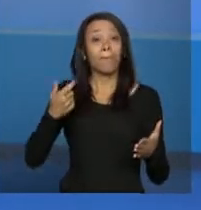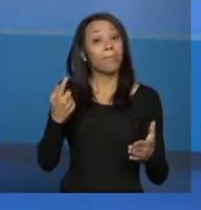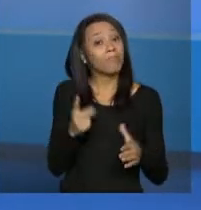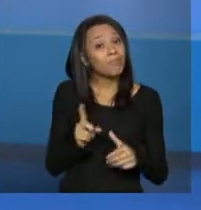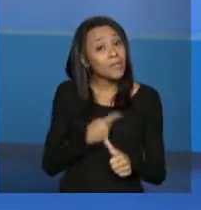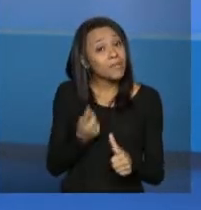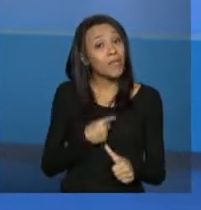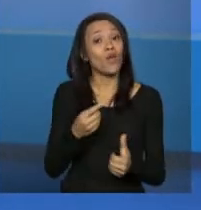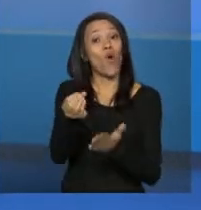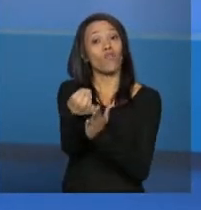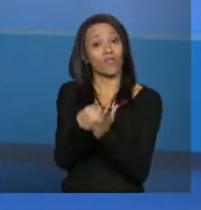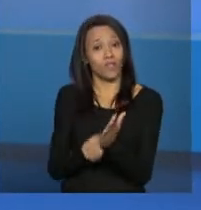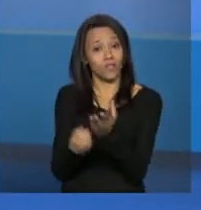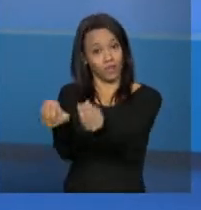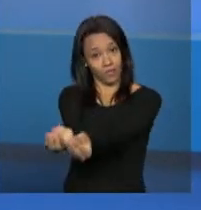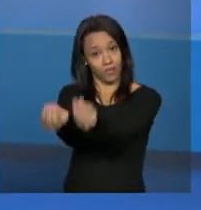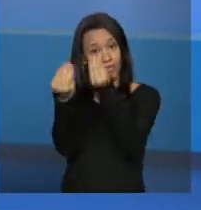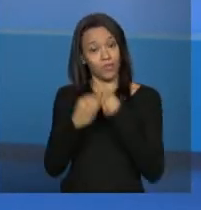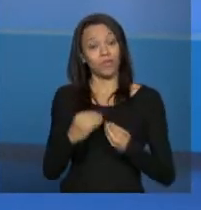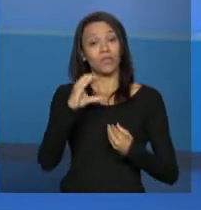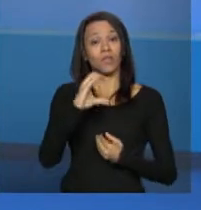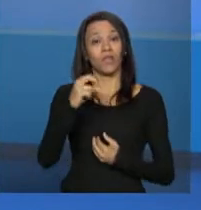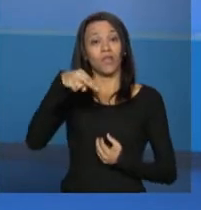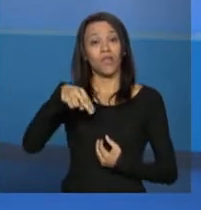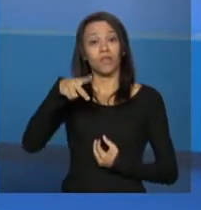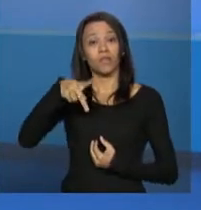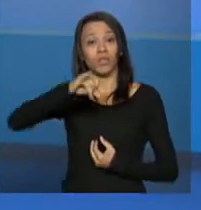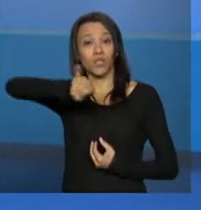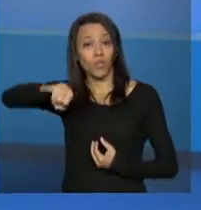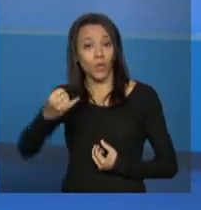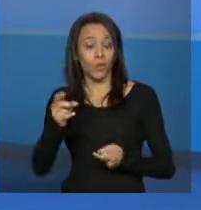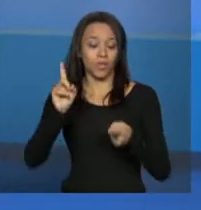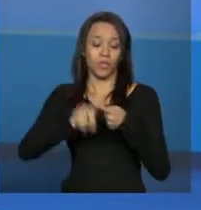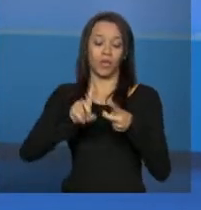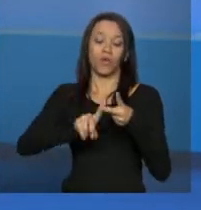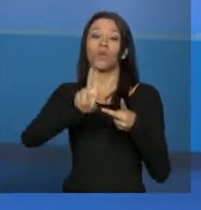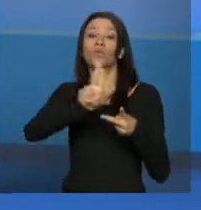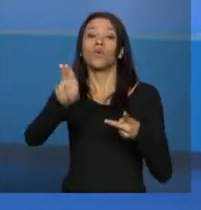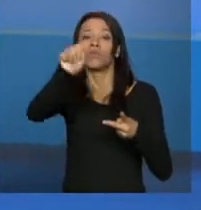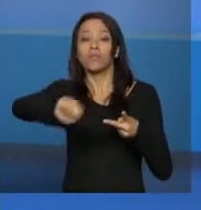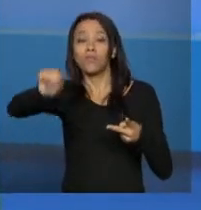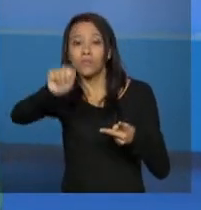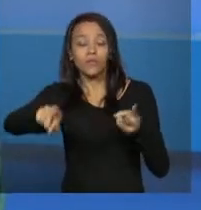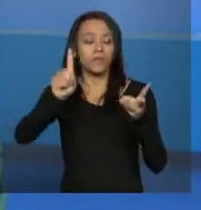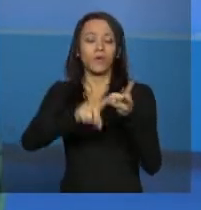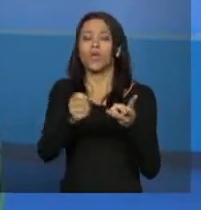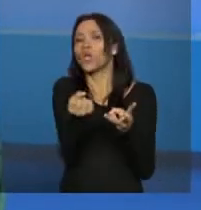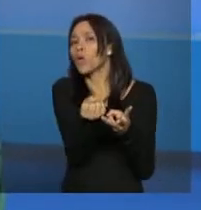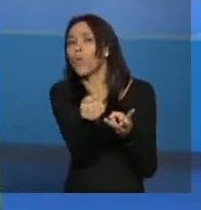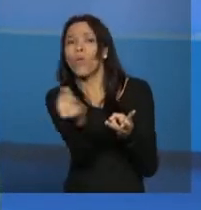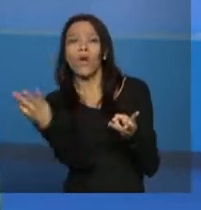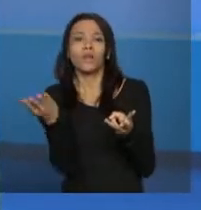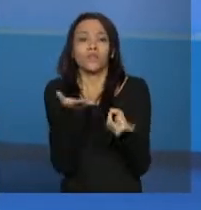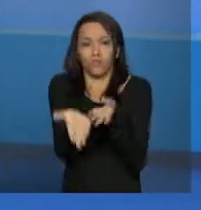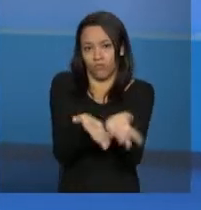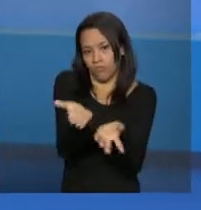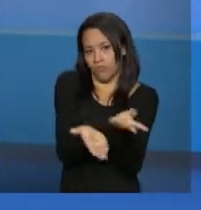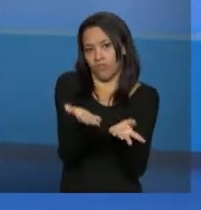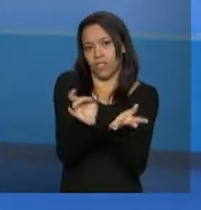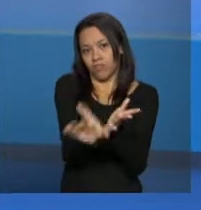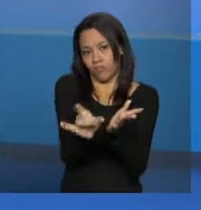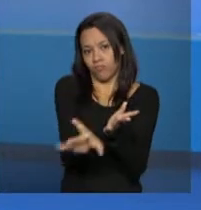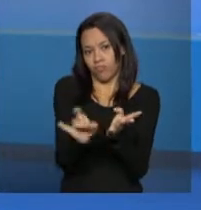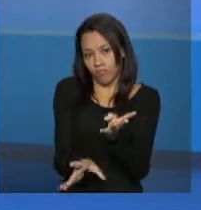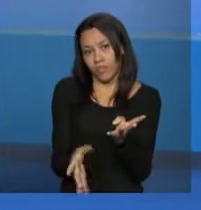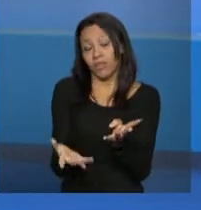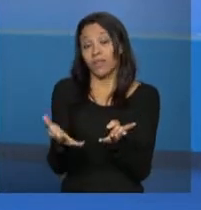relatando o CNPJ nome da entidade e quais ofertas deseja excluir porque pode ser que a entidade realmente não esteja mais